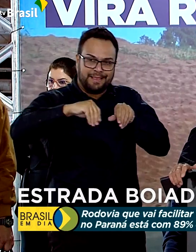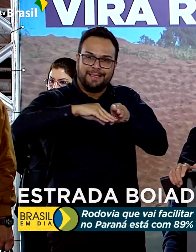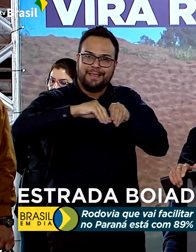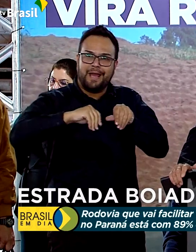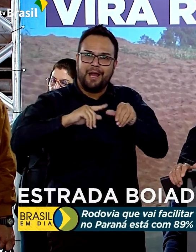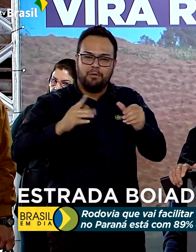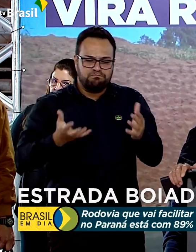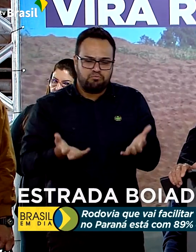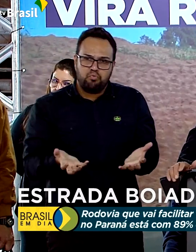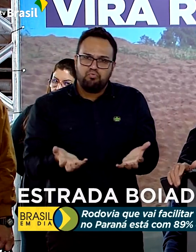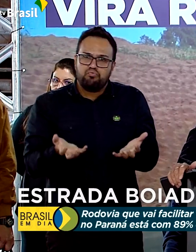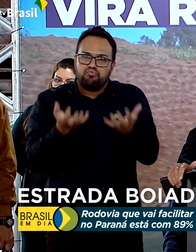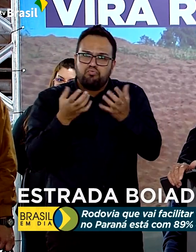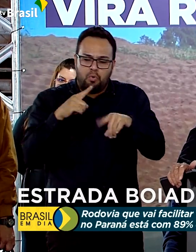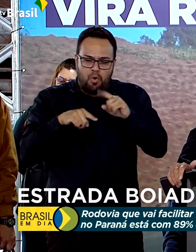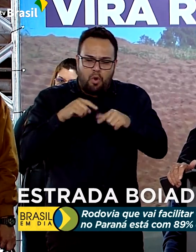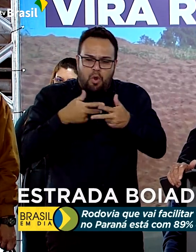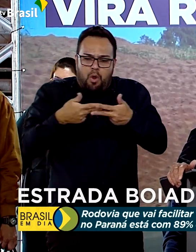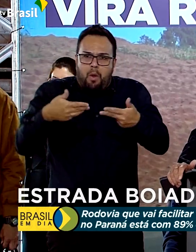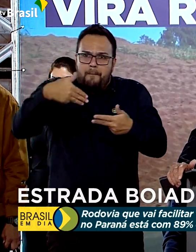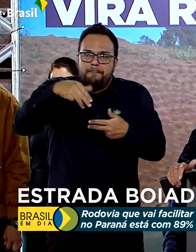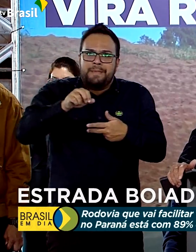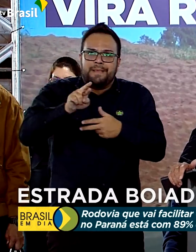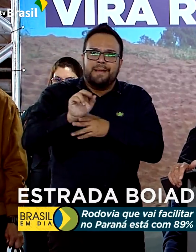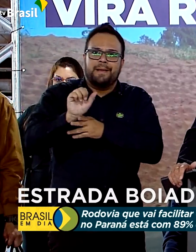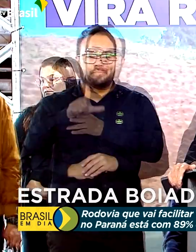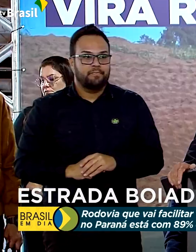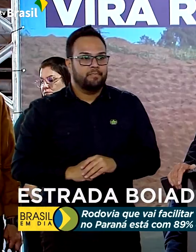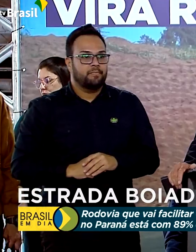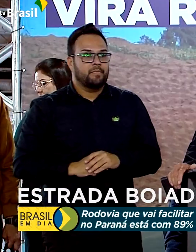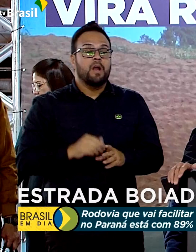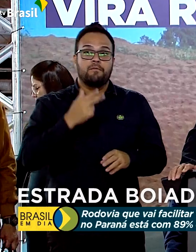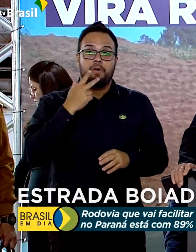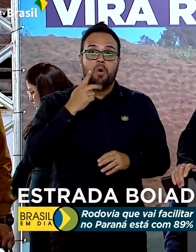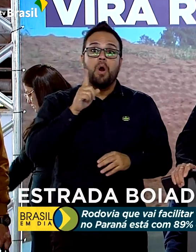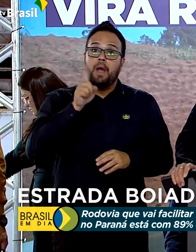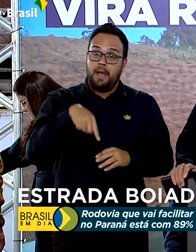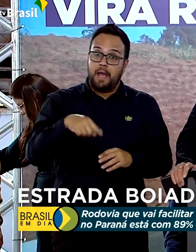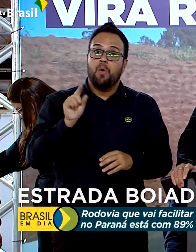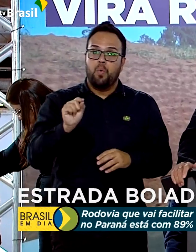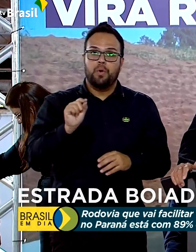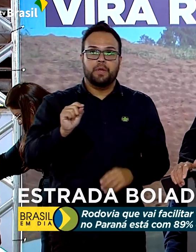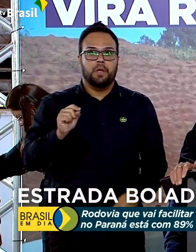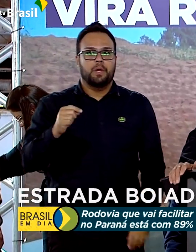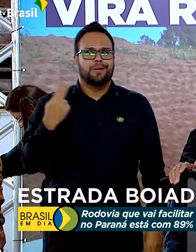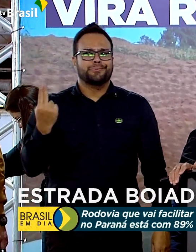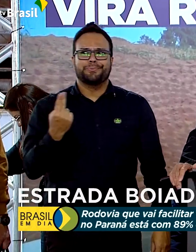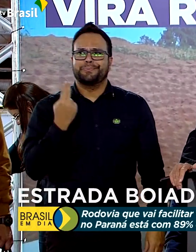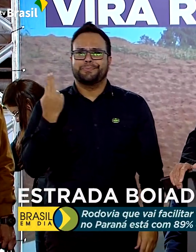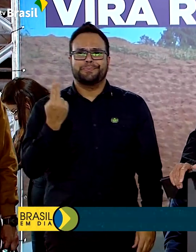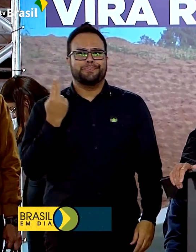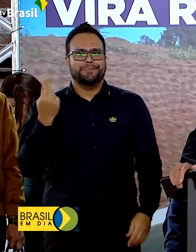recursos minerais, biodiversidade. É uma riqueza o nosso agronegócio.